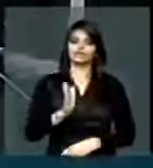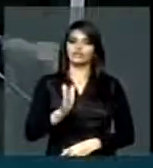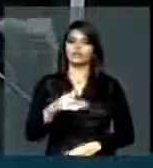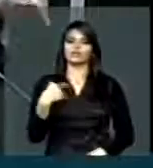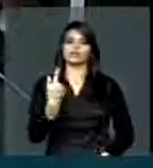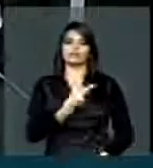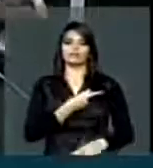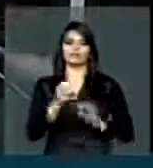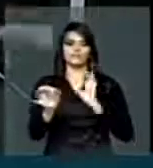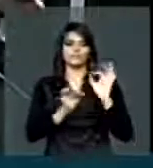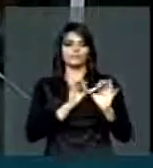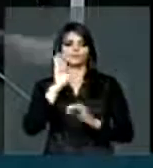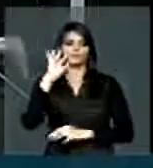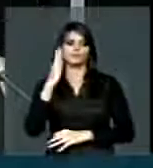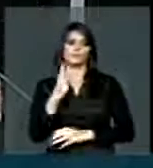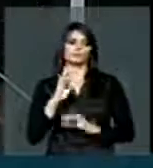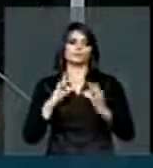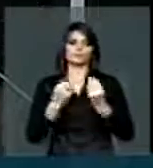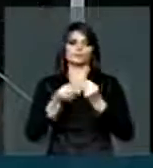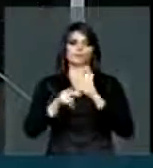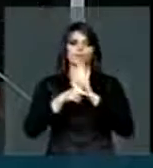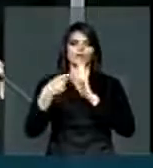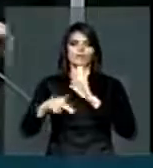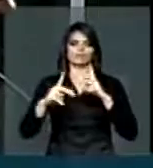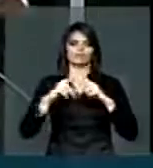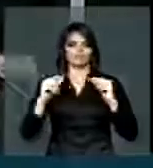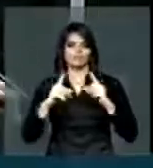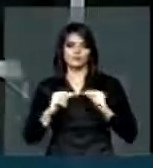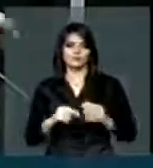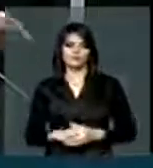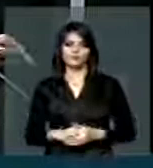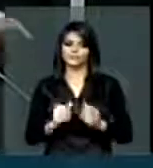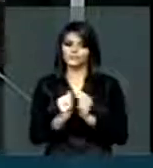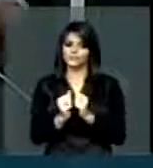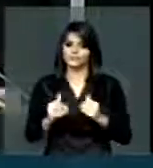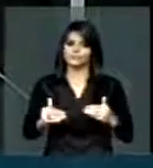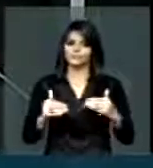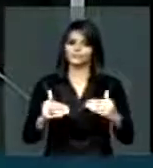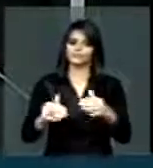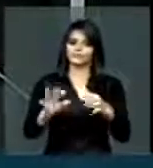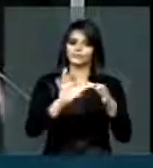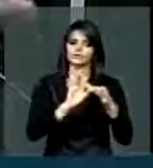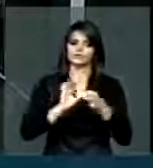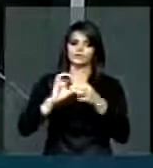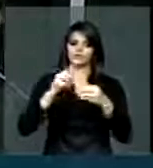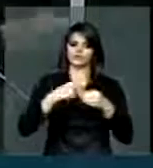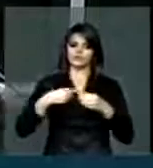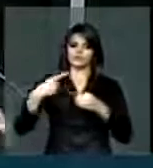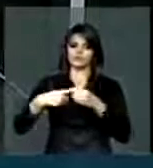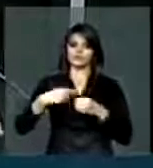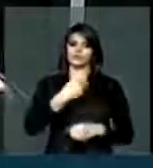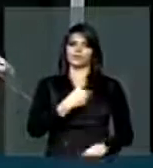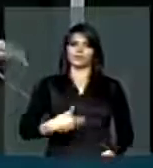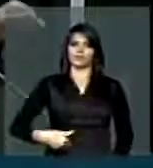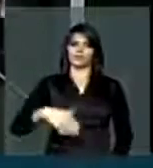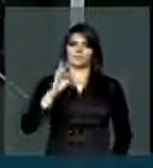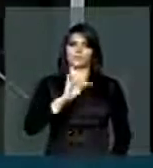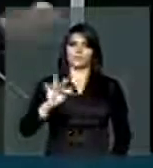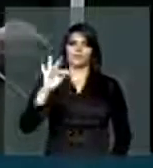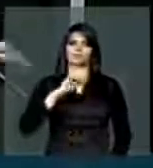posições devidas aqui em Brasília. Junto ao Ministério da Integração, junto ao governo federal,